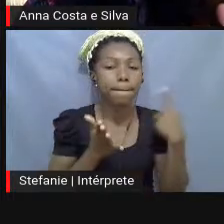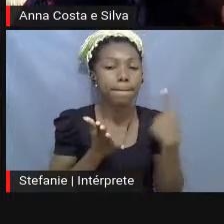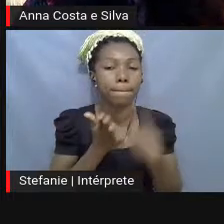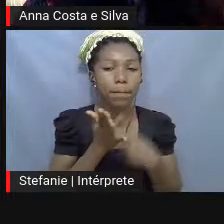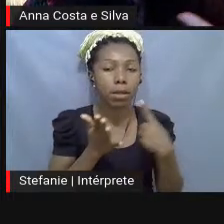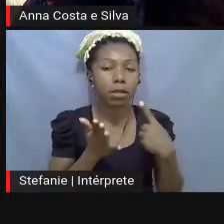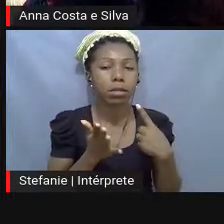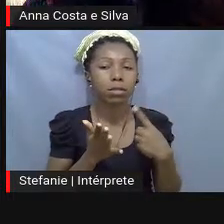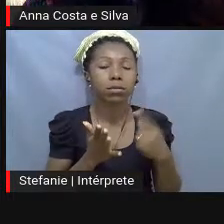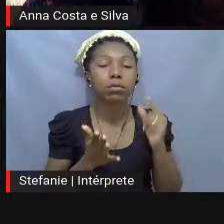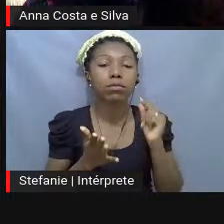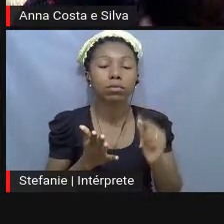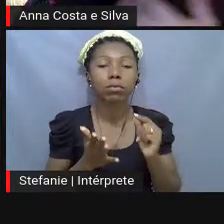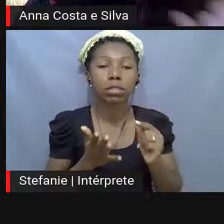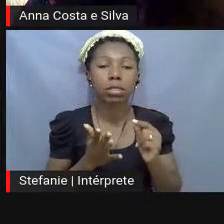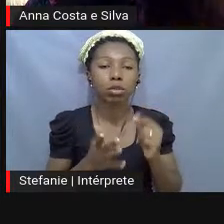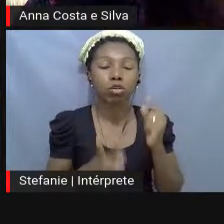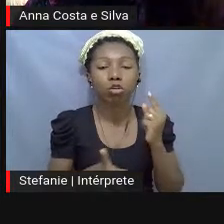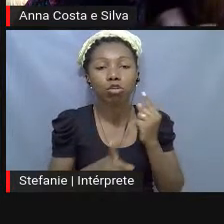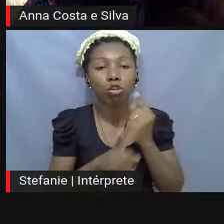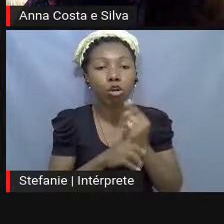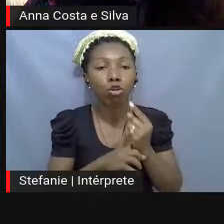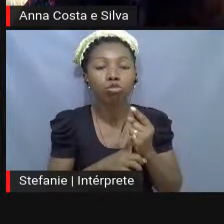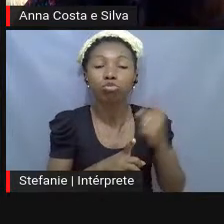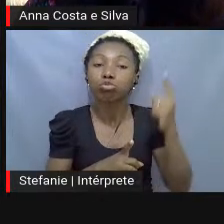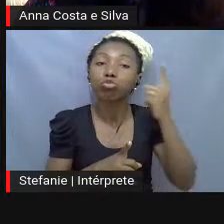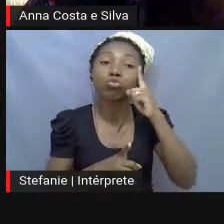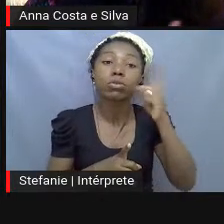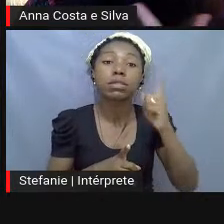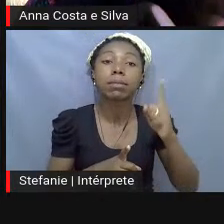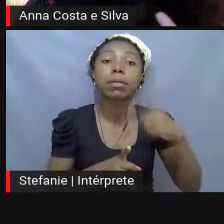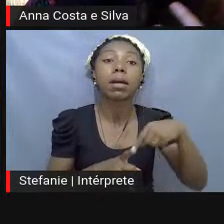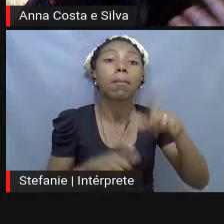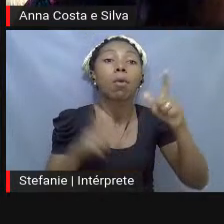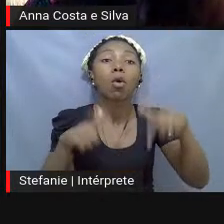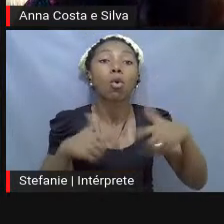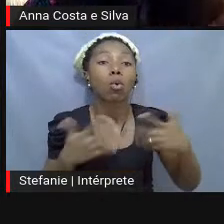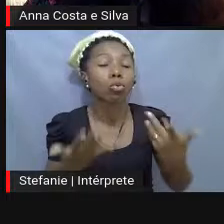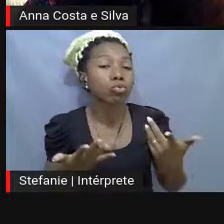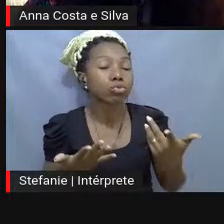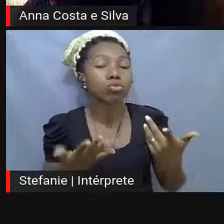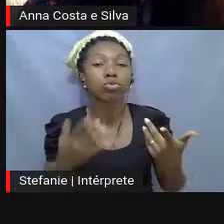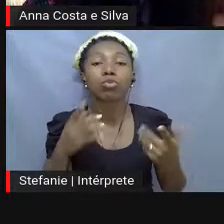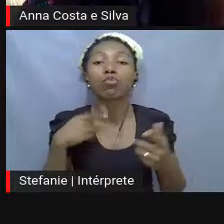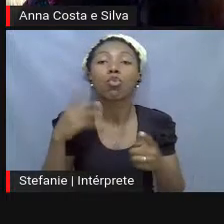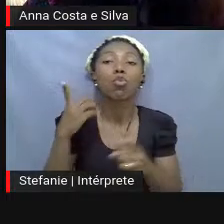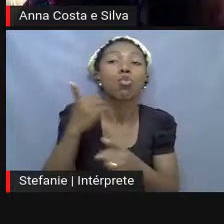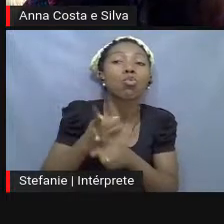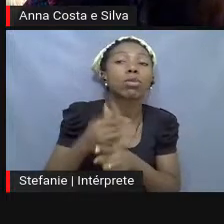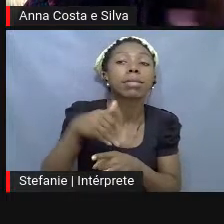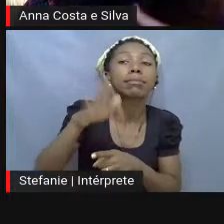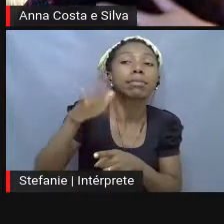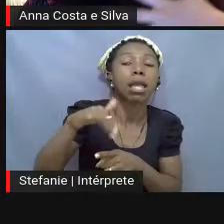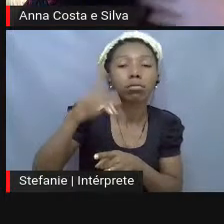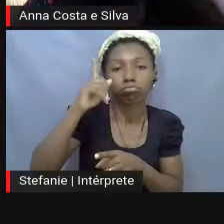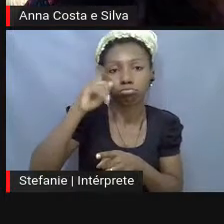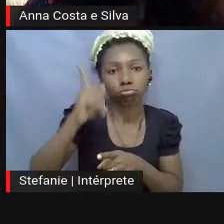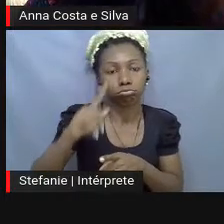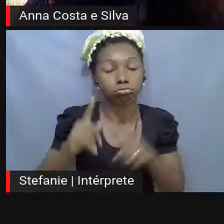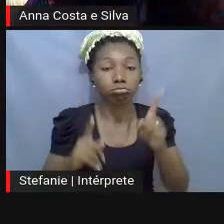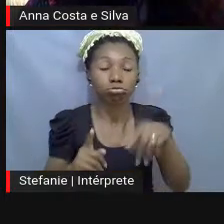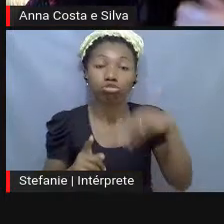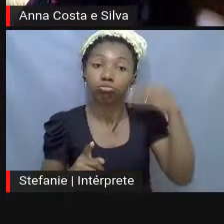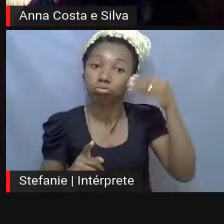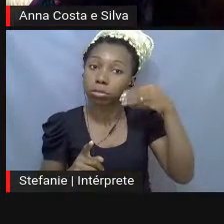esse encontro sem saber para onde elas iam e que elas iam encontrar. Então, era uma experiência muito louca de entrar num carro com